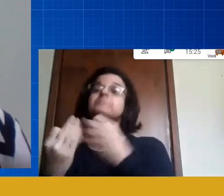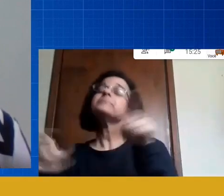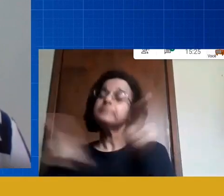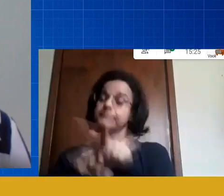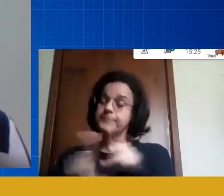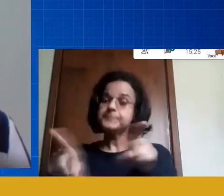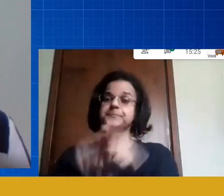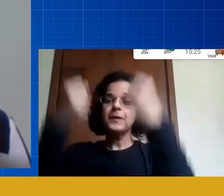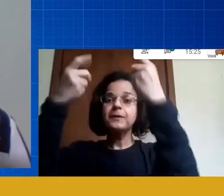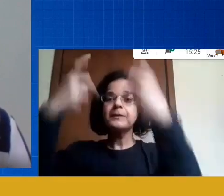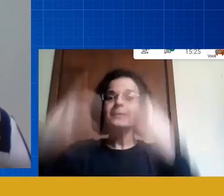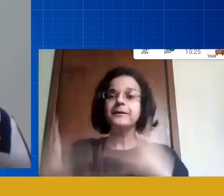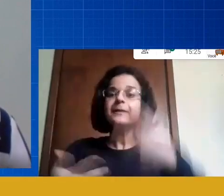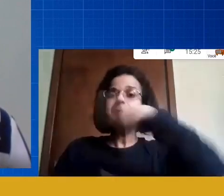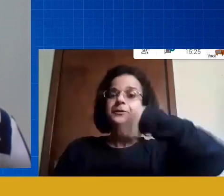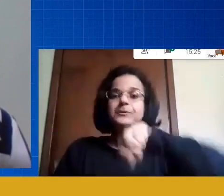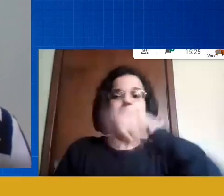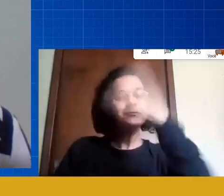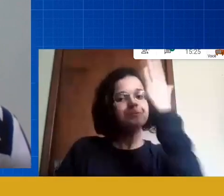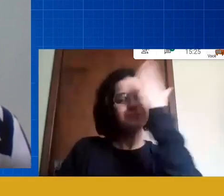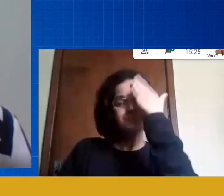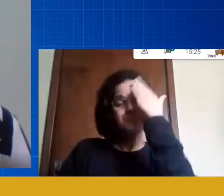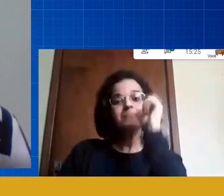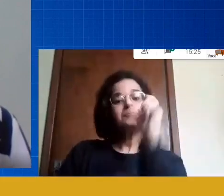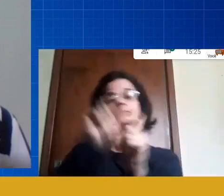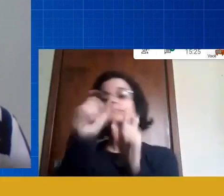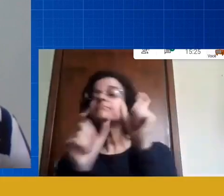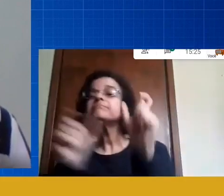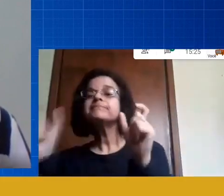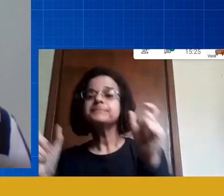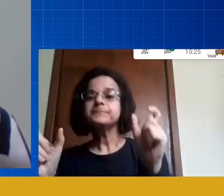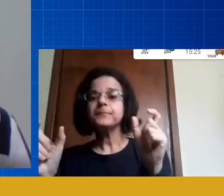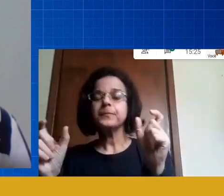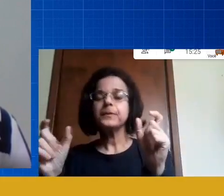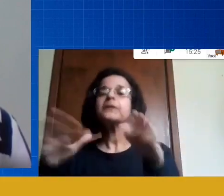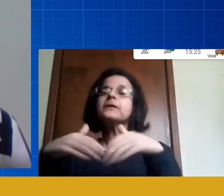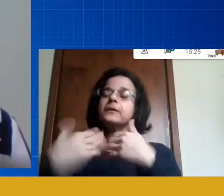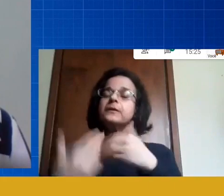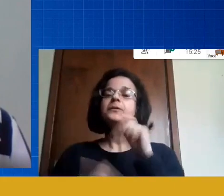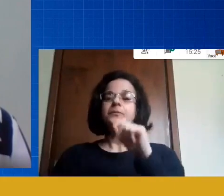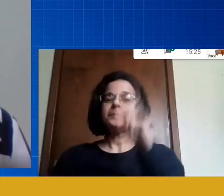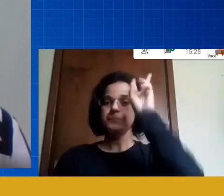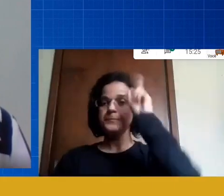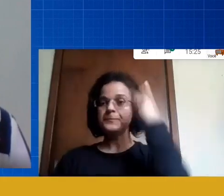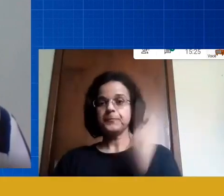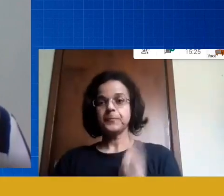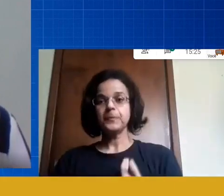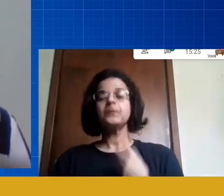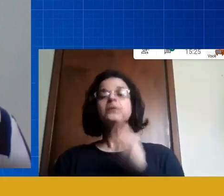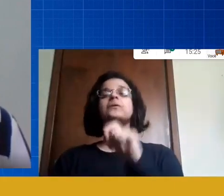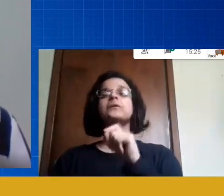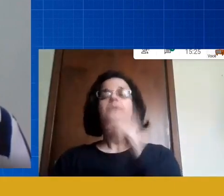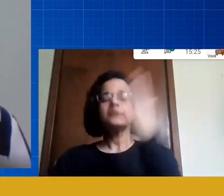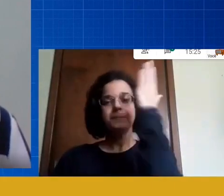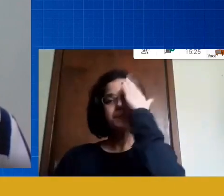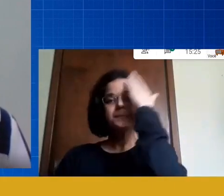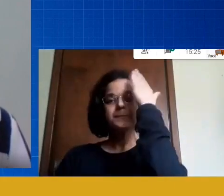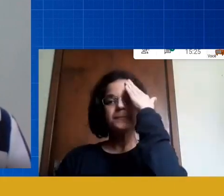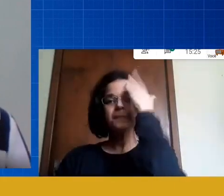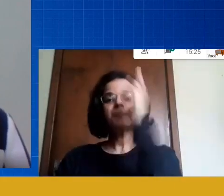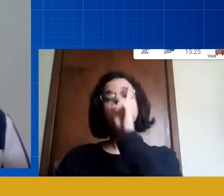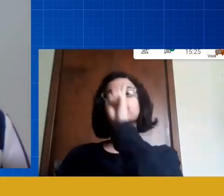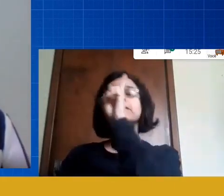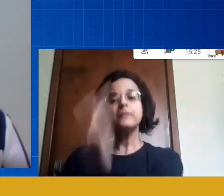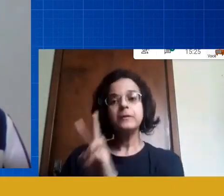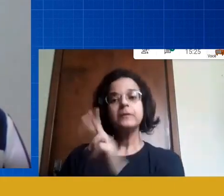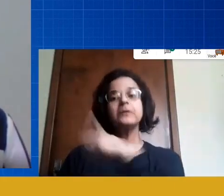é ter a ciência e o principal mérito do ser humano que é saber identificar que a